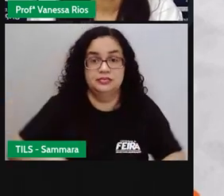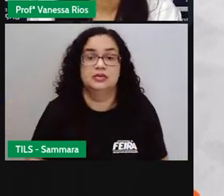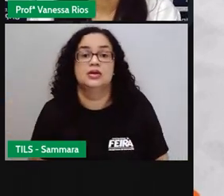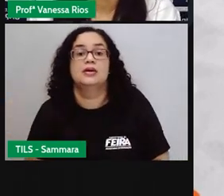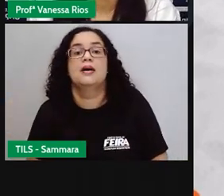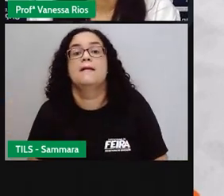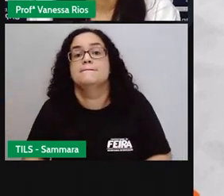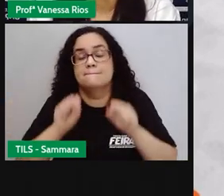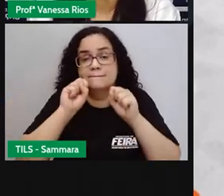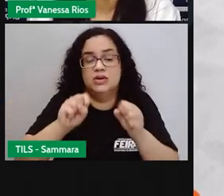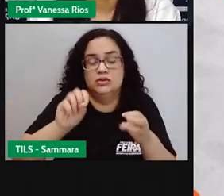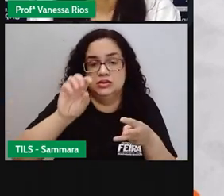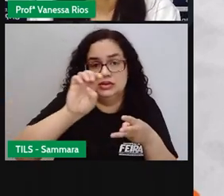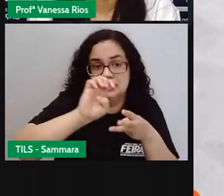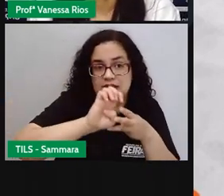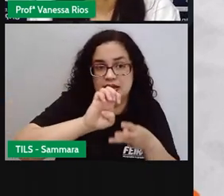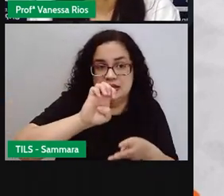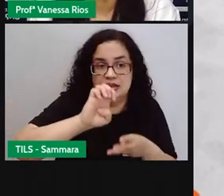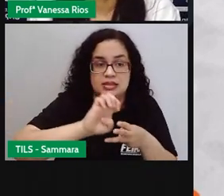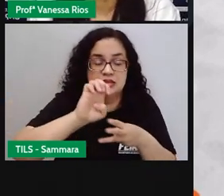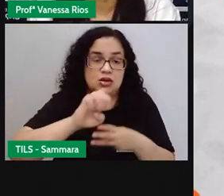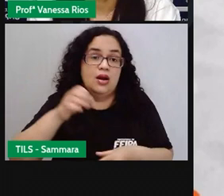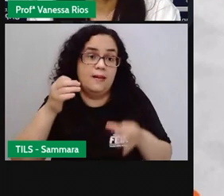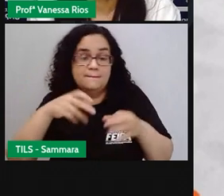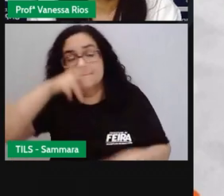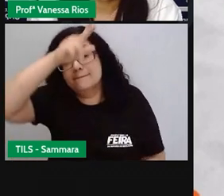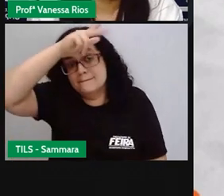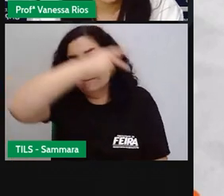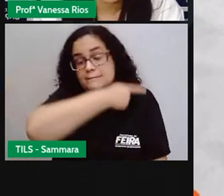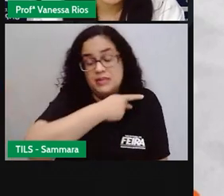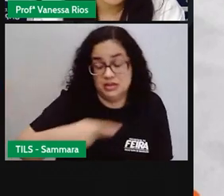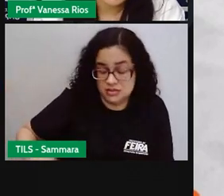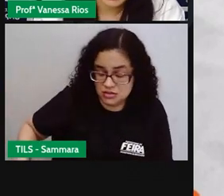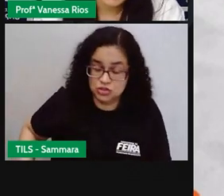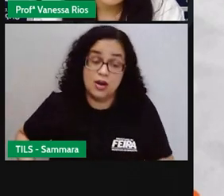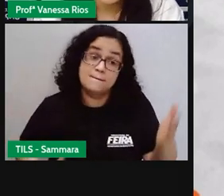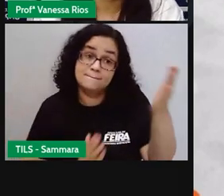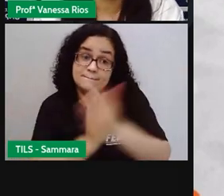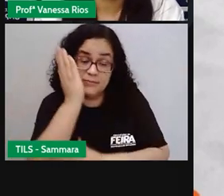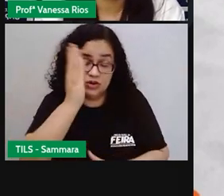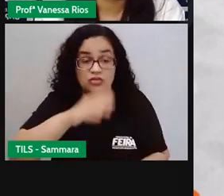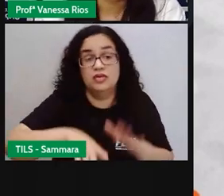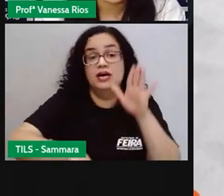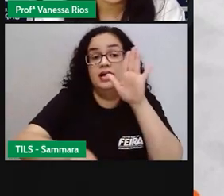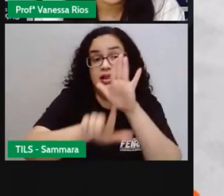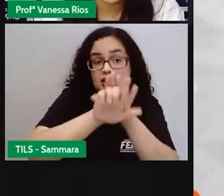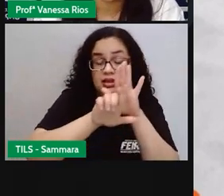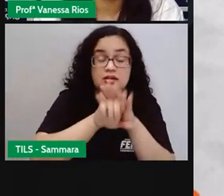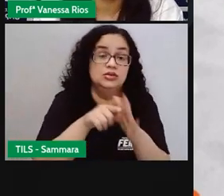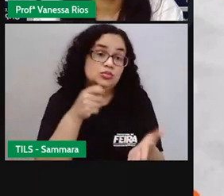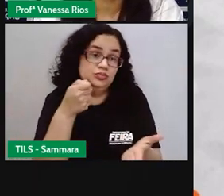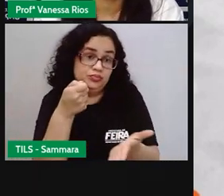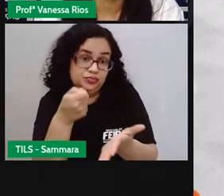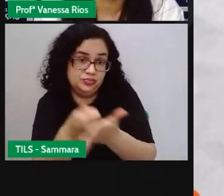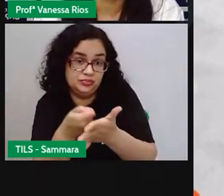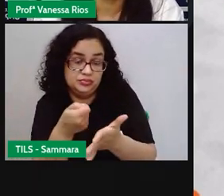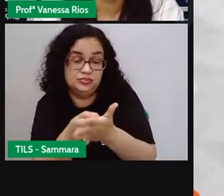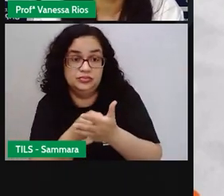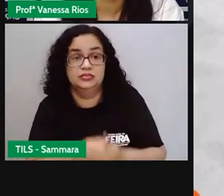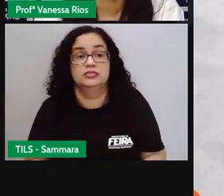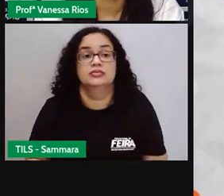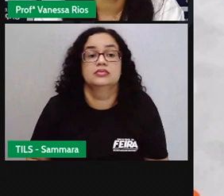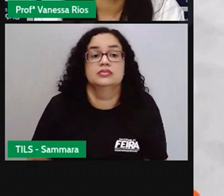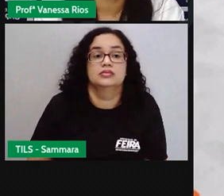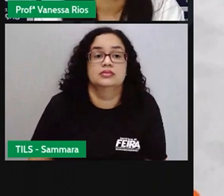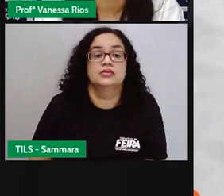O poder executivo, que é o presidente, ele aprova essa lei e executa, né, é quem vai fazer ali